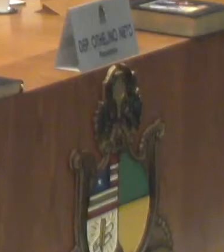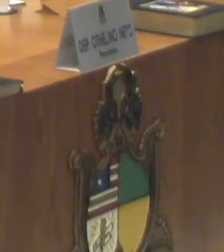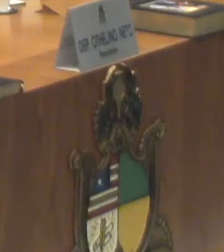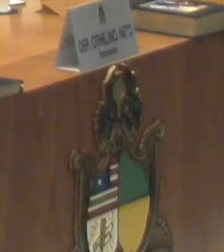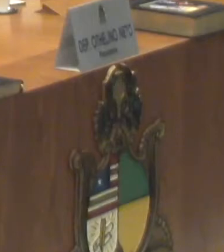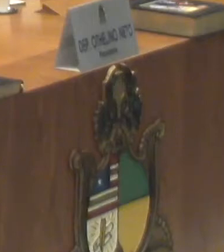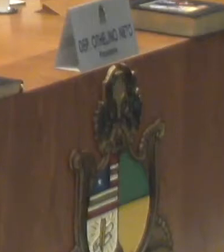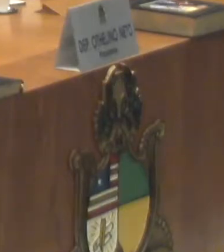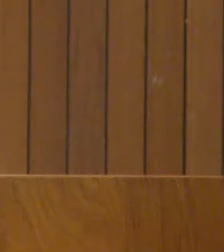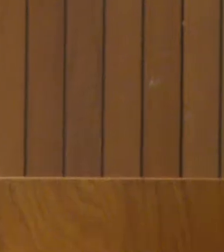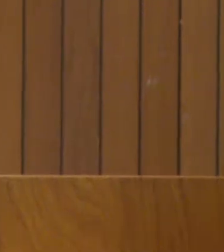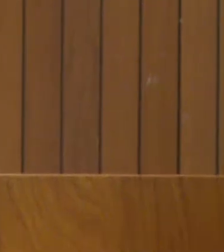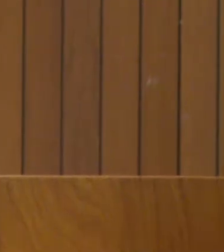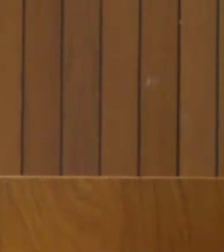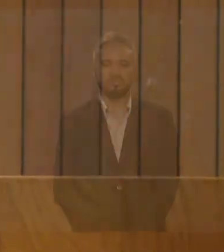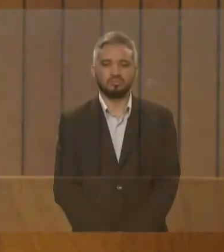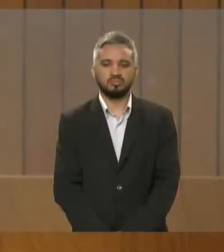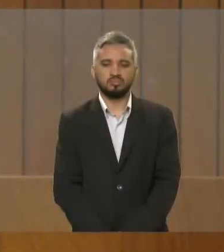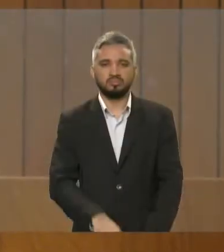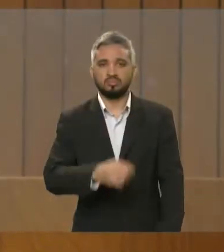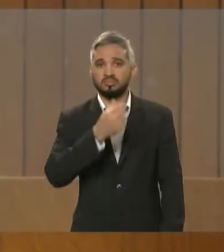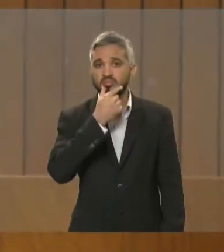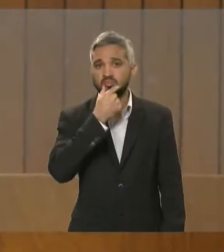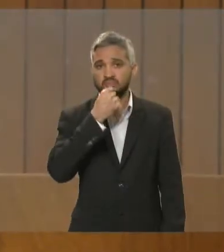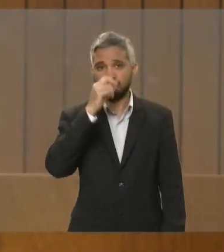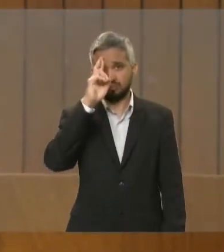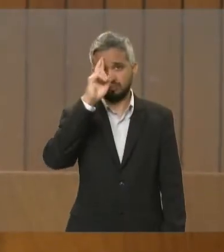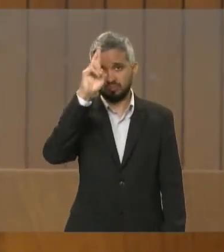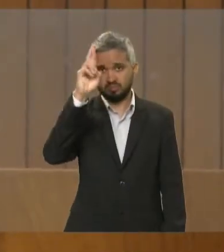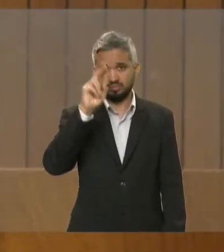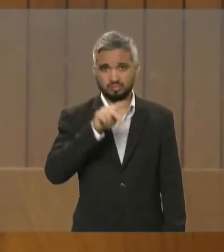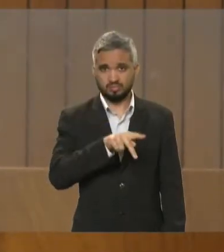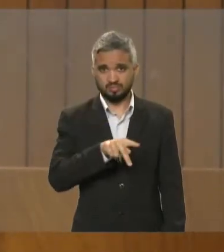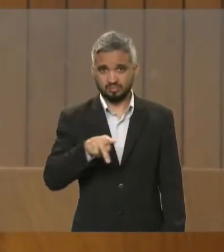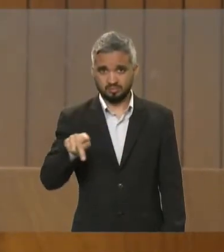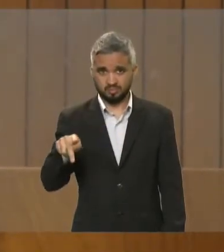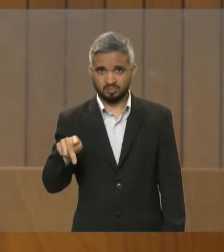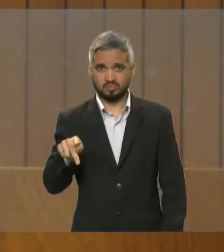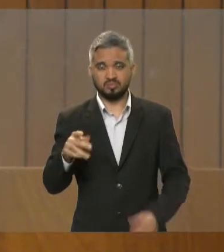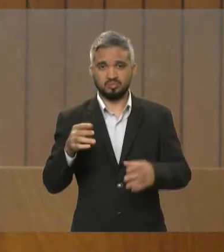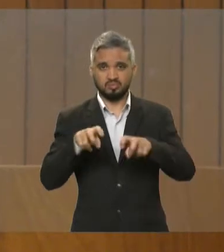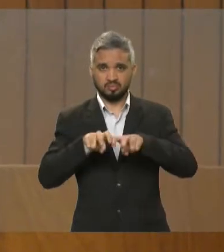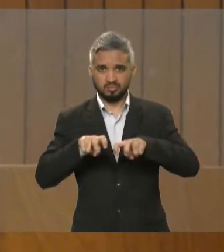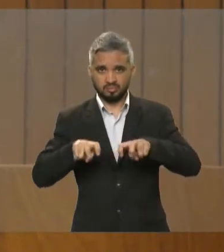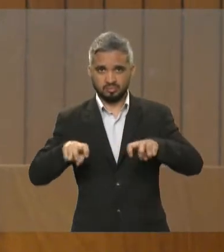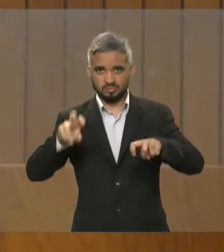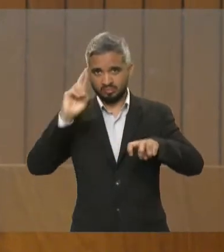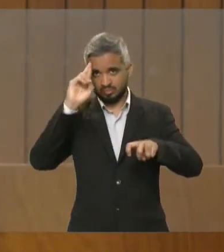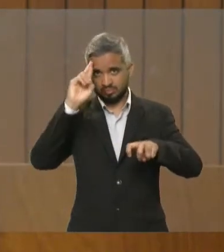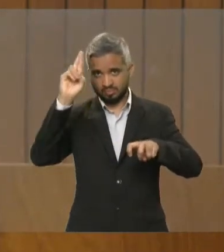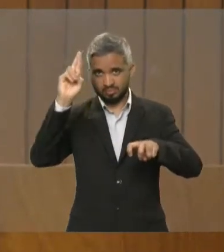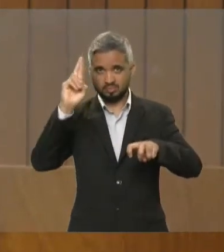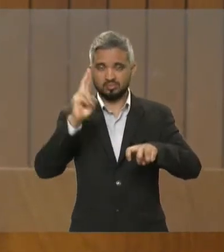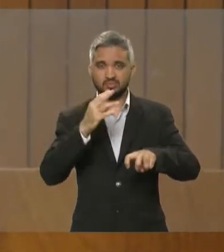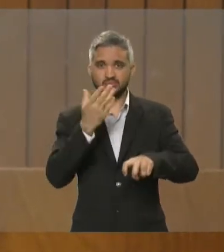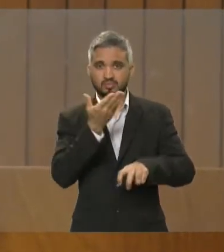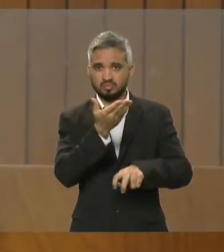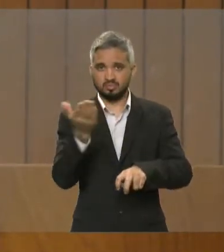Senhor presidente, senhores membros da mesa, colegas deputados,